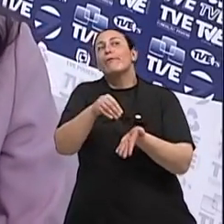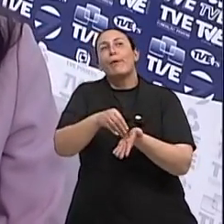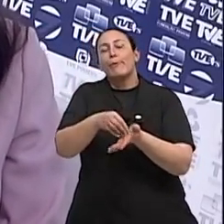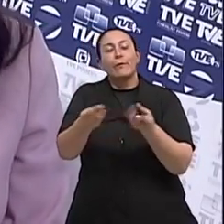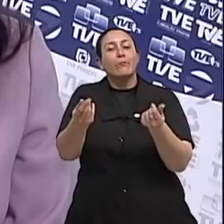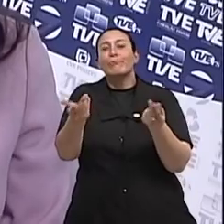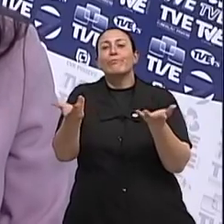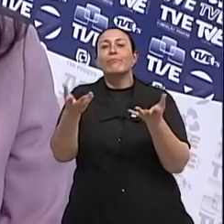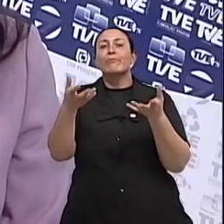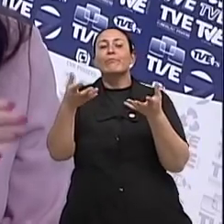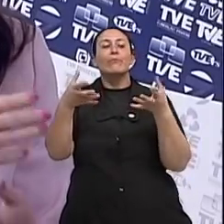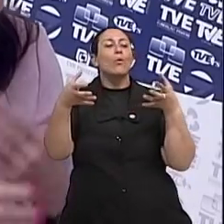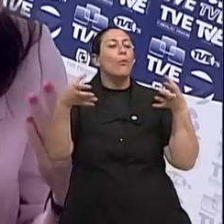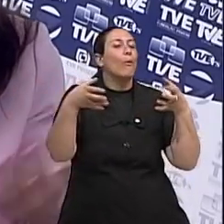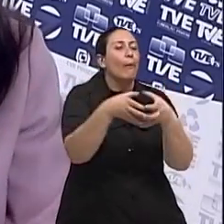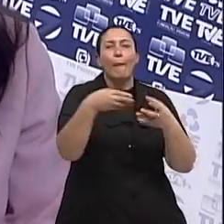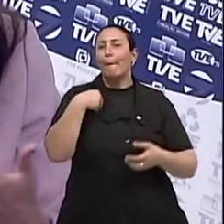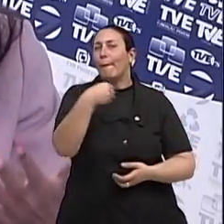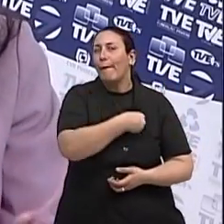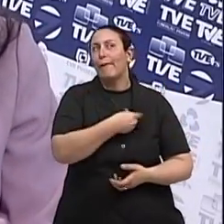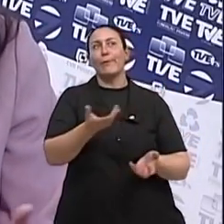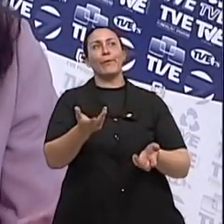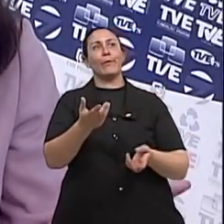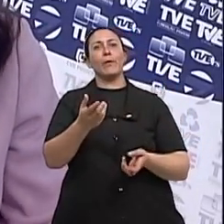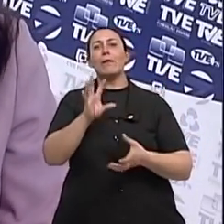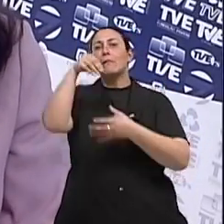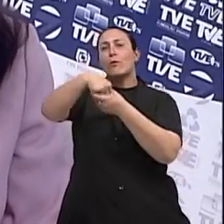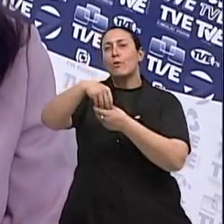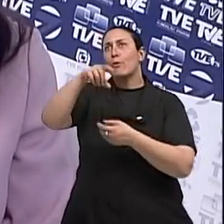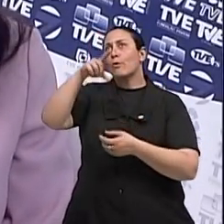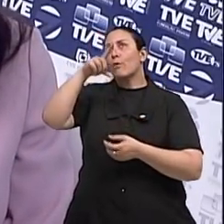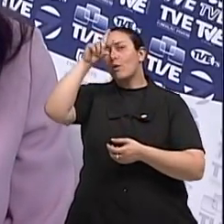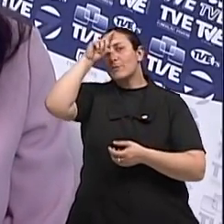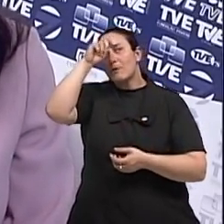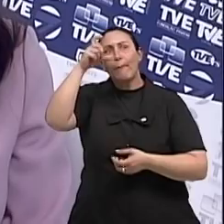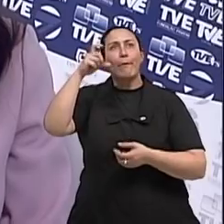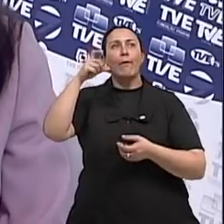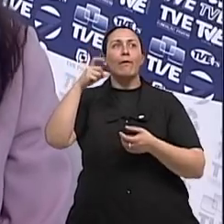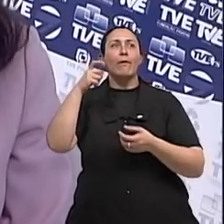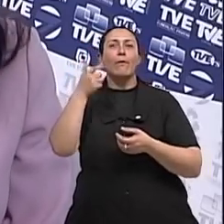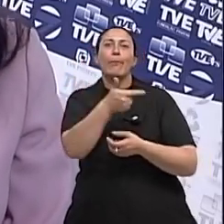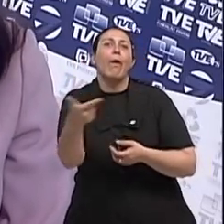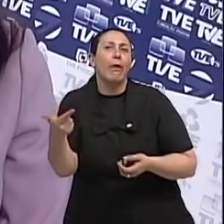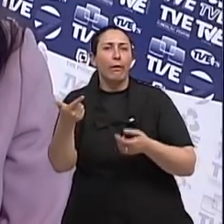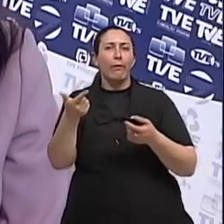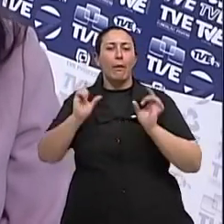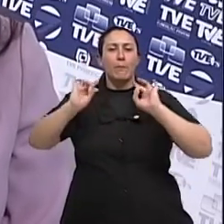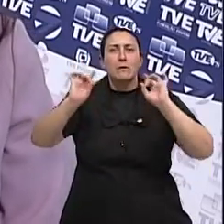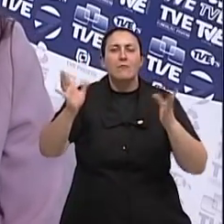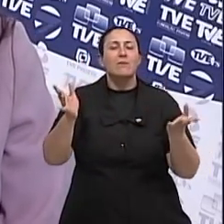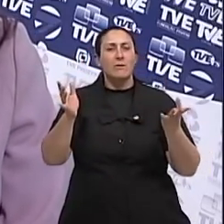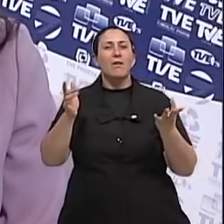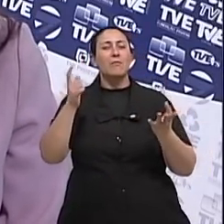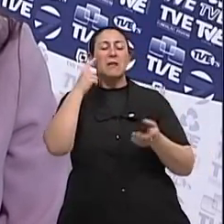equipe, por problema de tempo no SUS. Fica isso, fica... Como se não fosse importante.